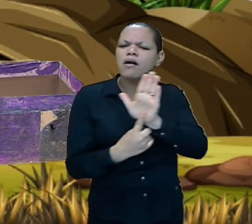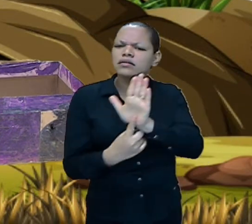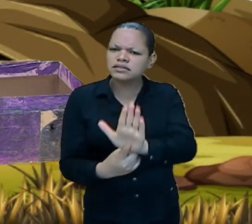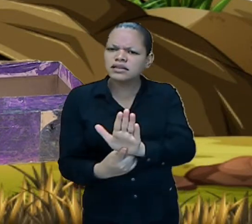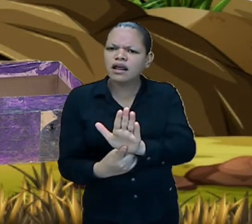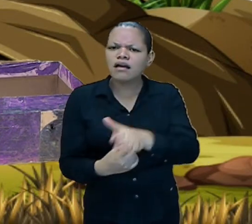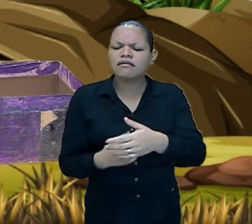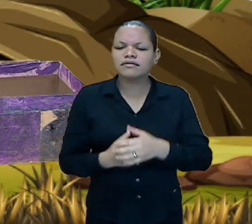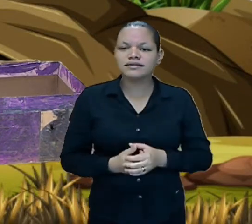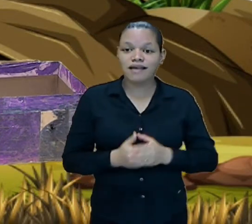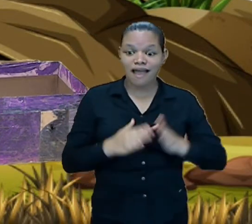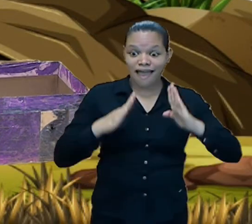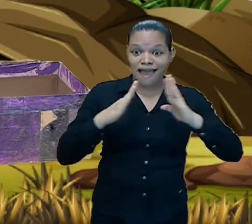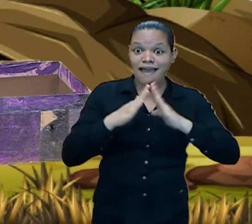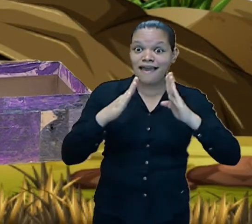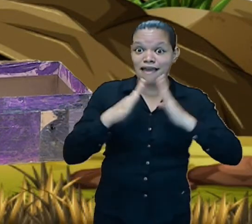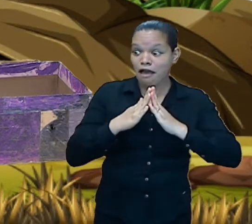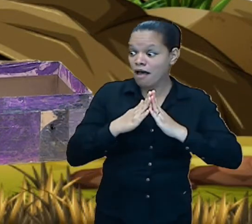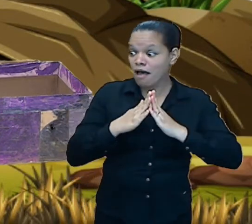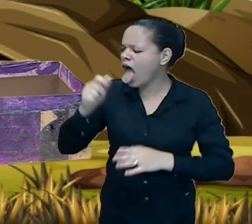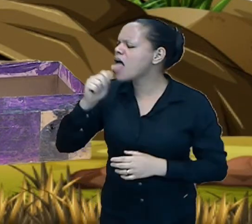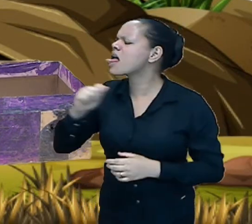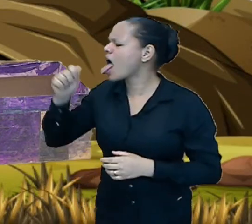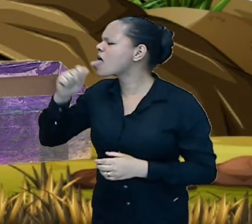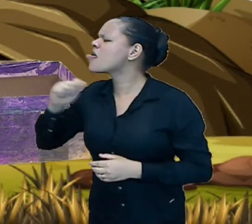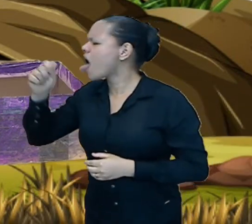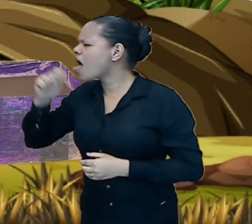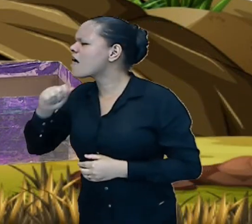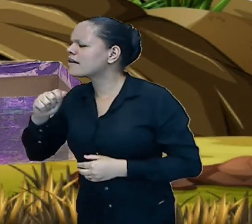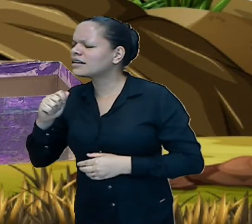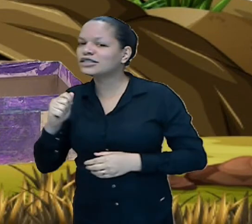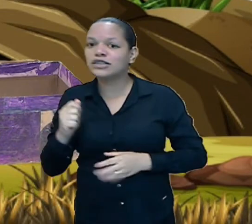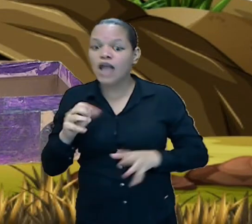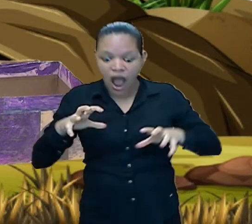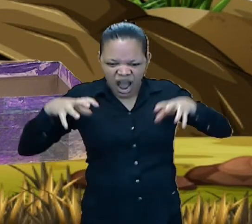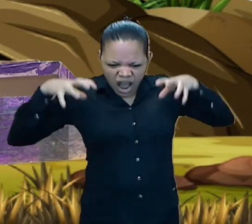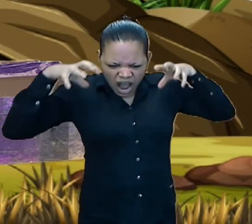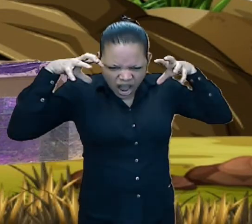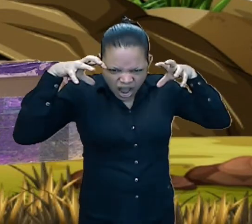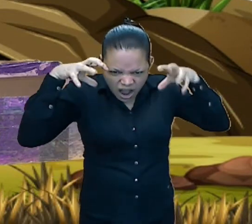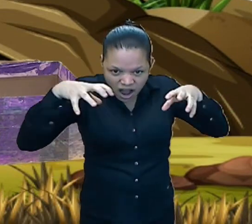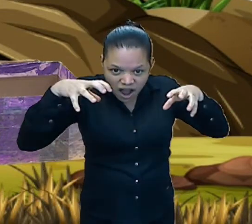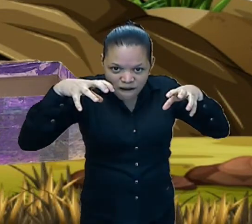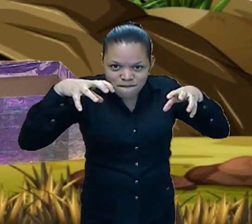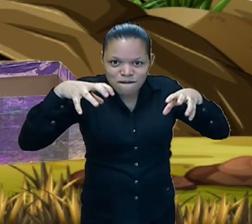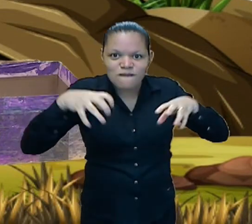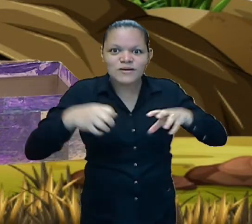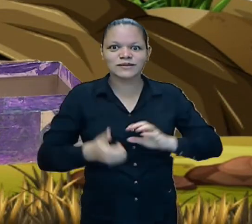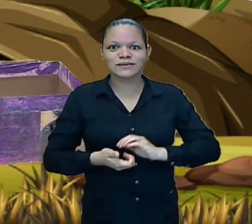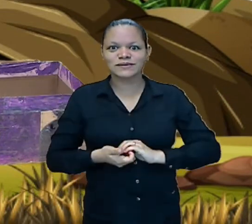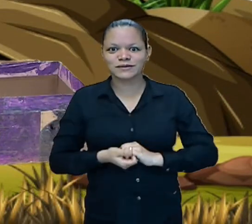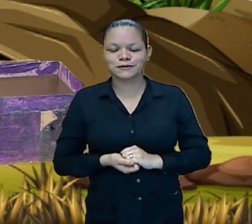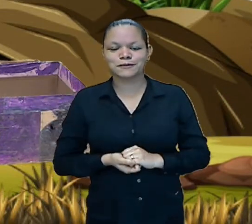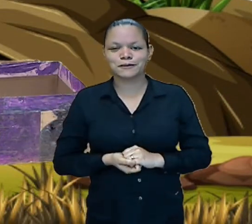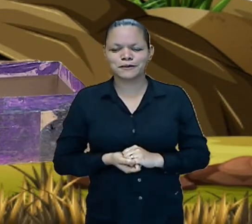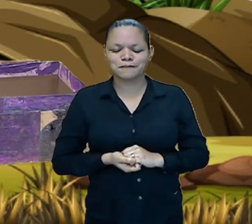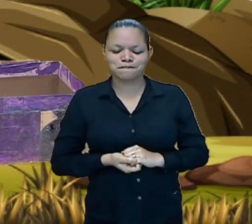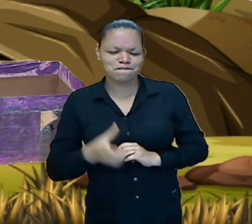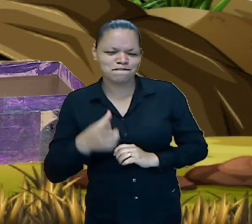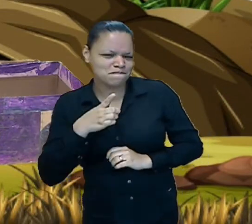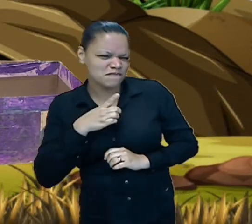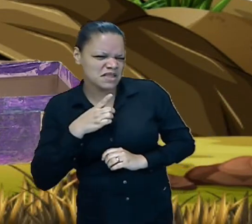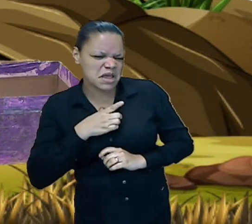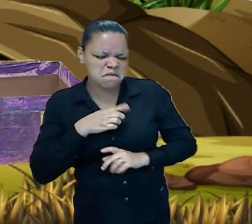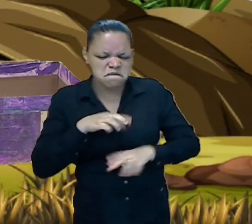sorveteria monstro aproveitem nossas ofertas de inauguração teremos